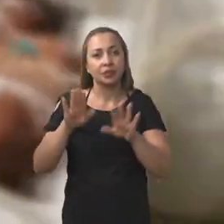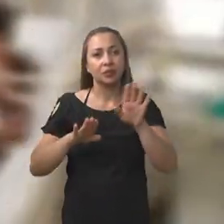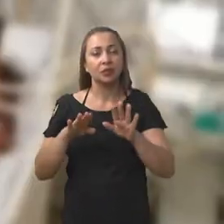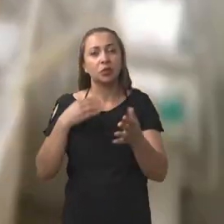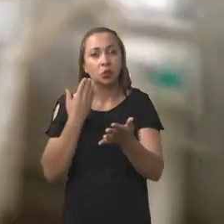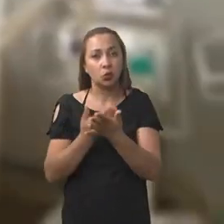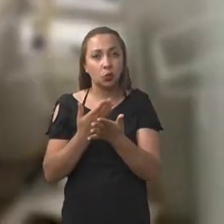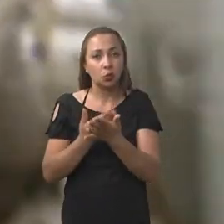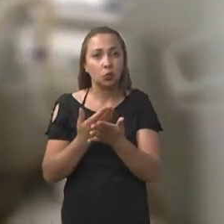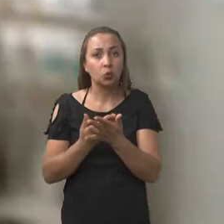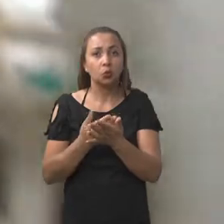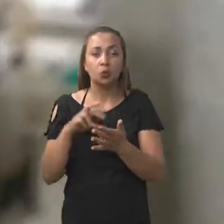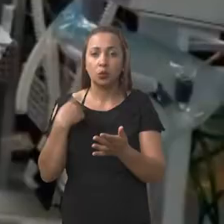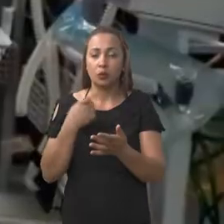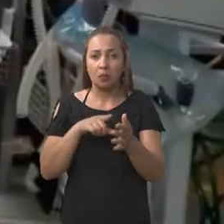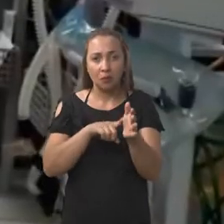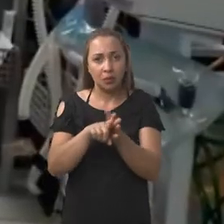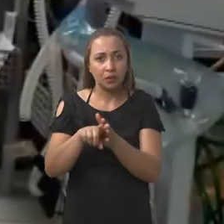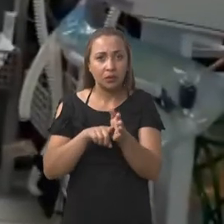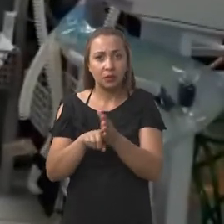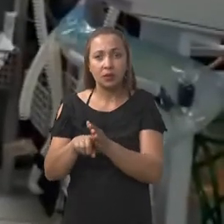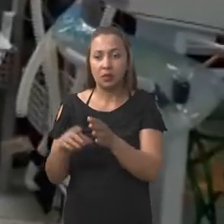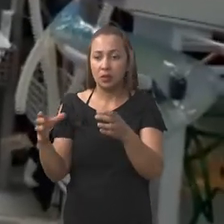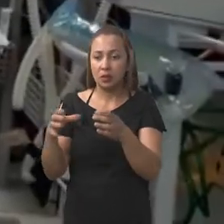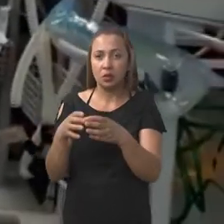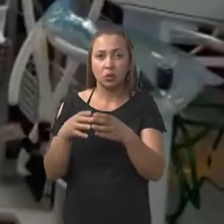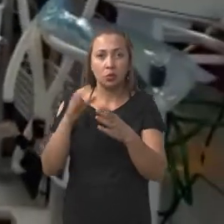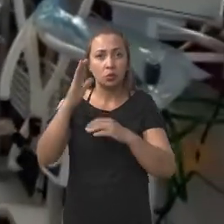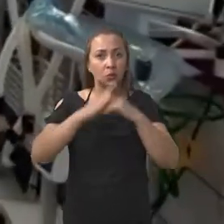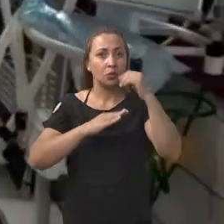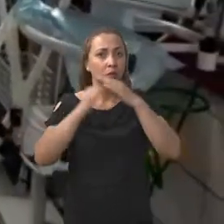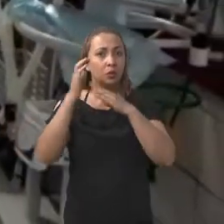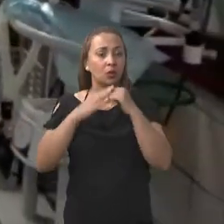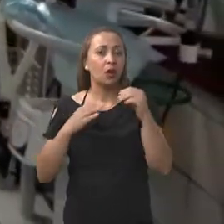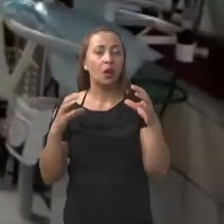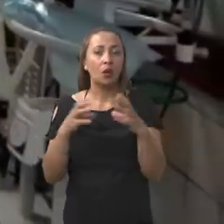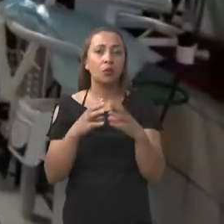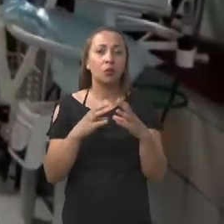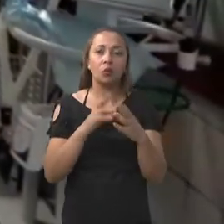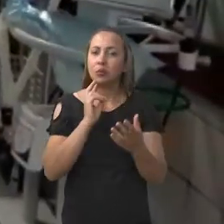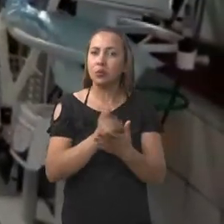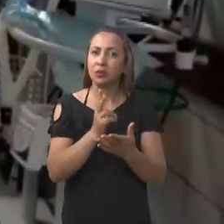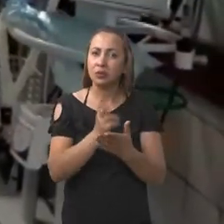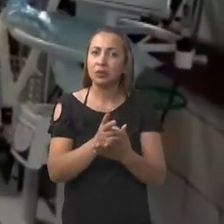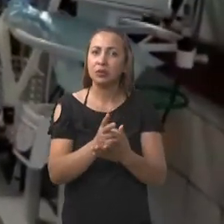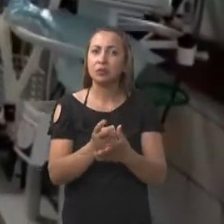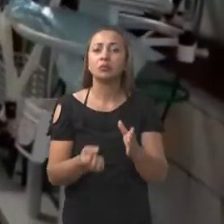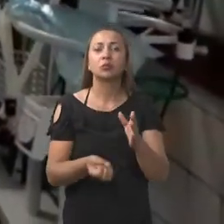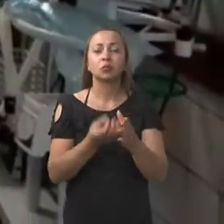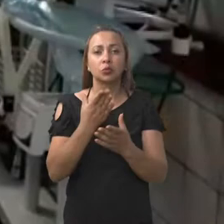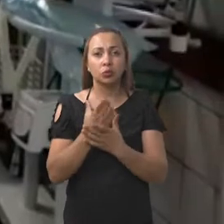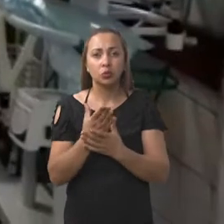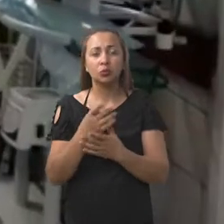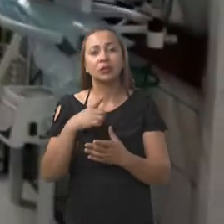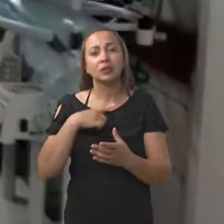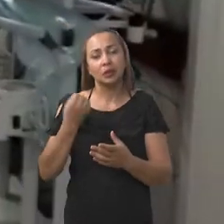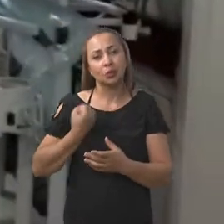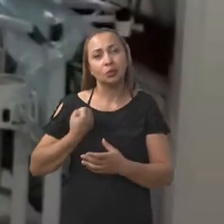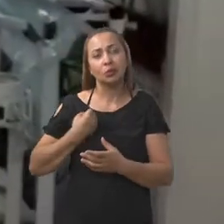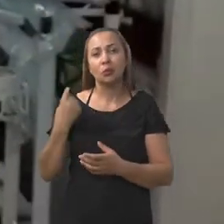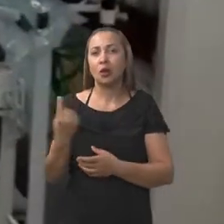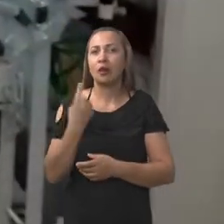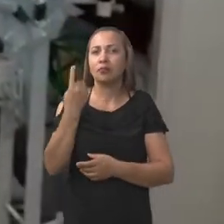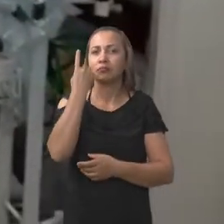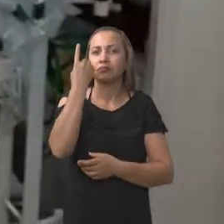e também, de acordo com os estudos que a gente vem consultando, essa categoria profissional é uma categoria que sempre aparece com